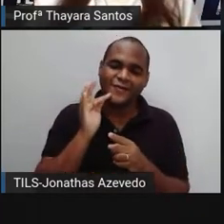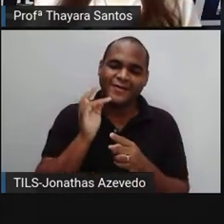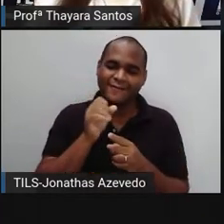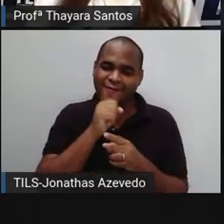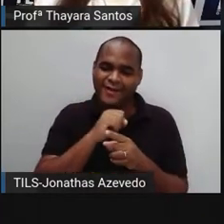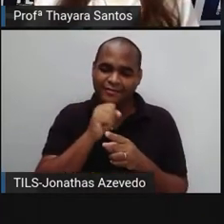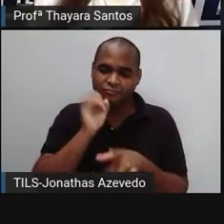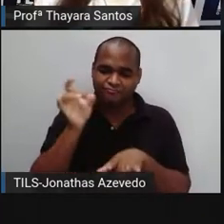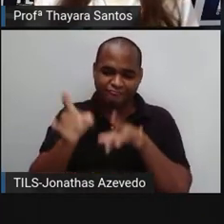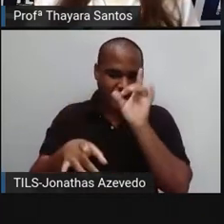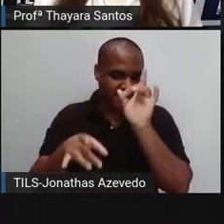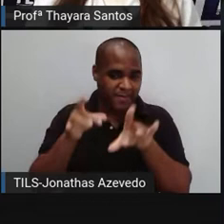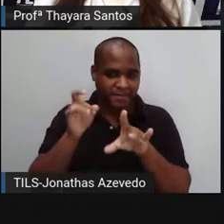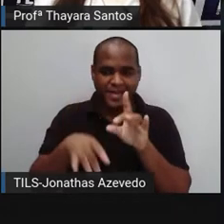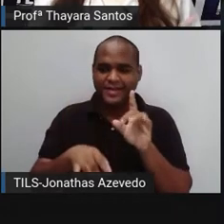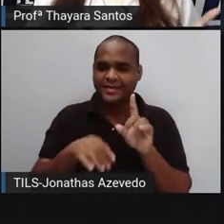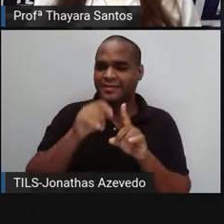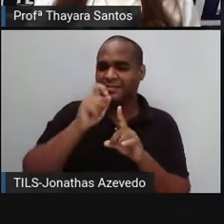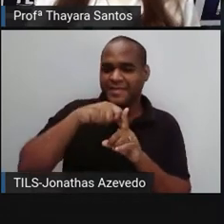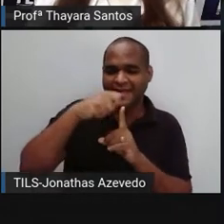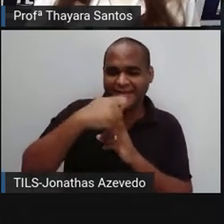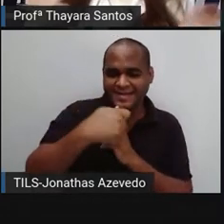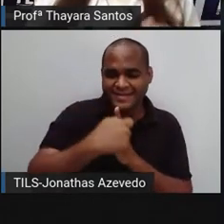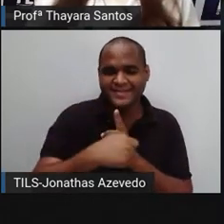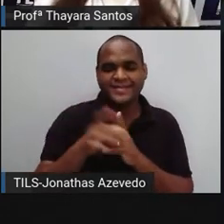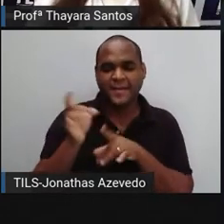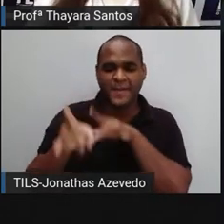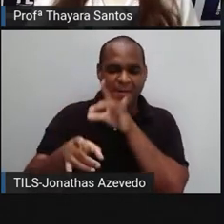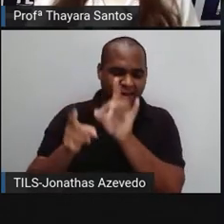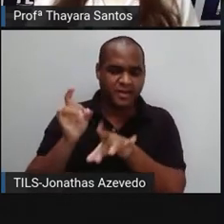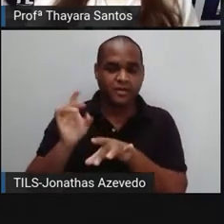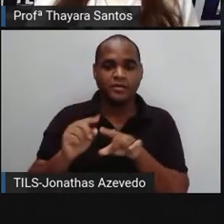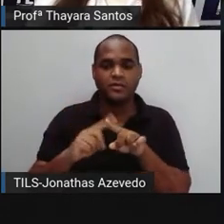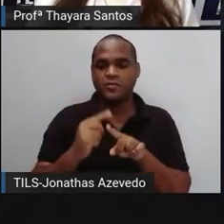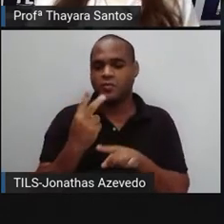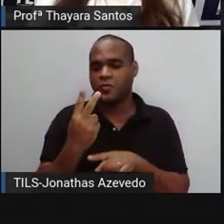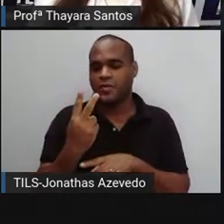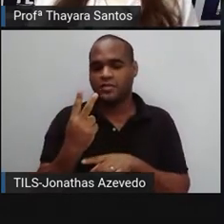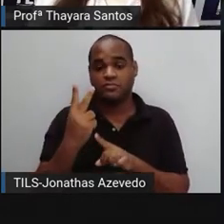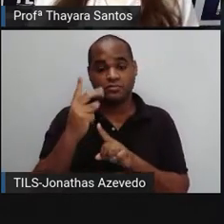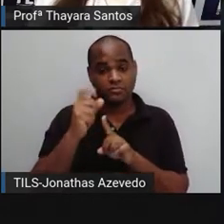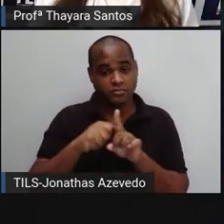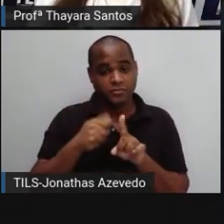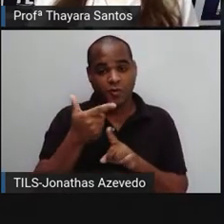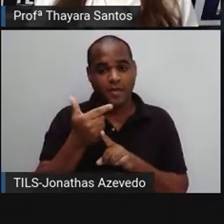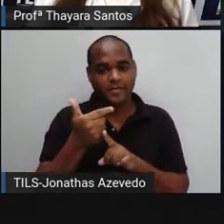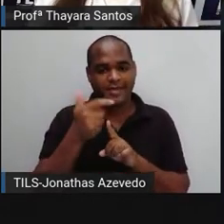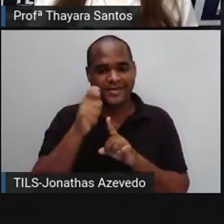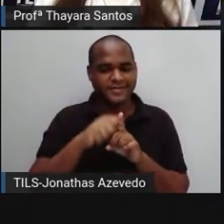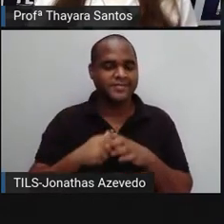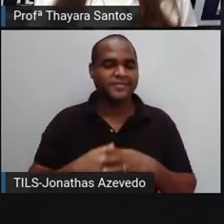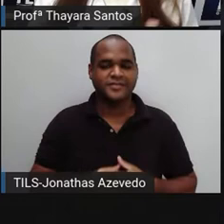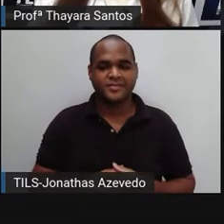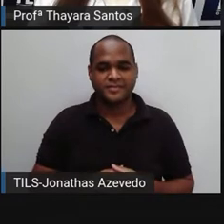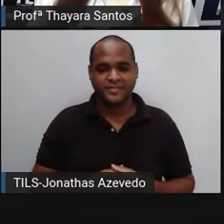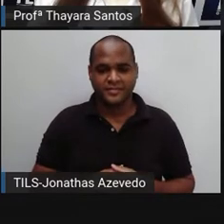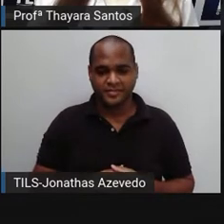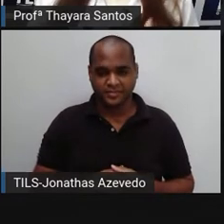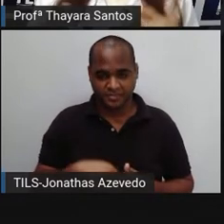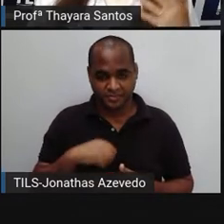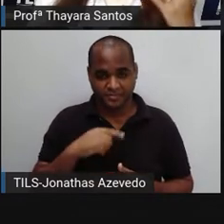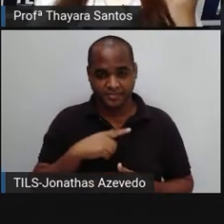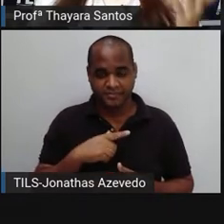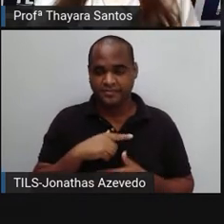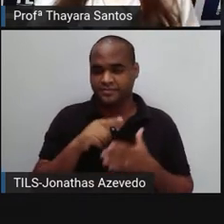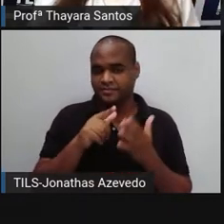restos de alimentos de uma forma geral, que levam entre duas a doze, dois a doze meses. A gente tem a embalagem de papel,